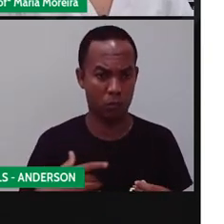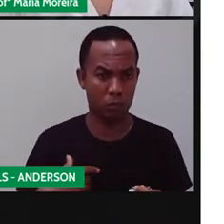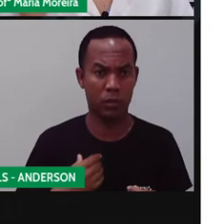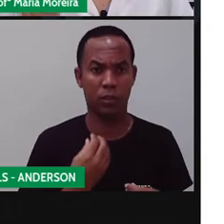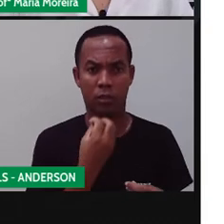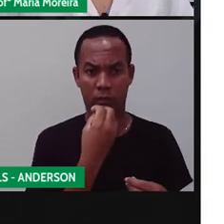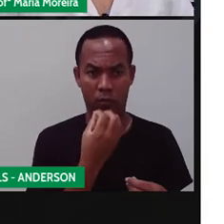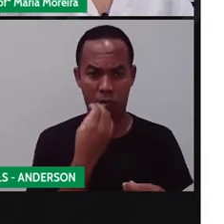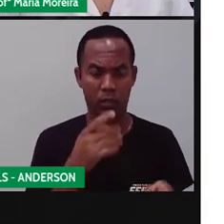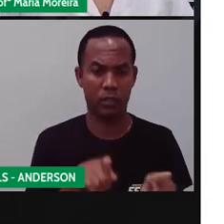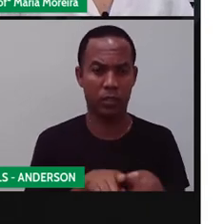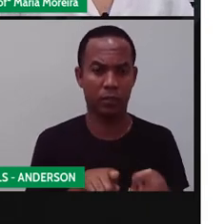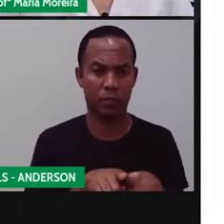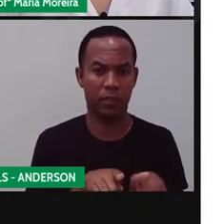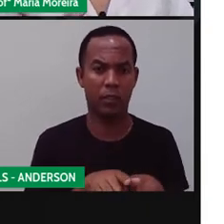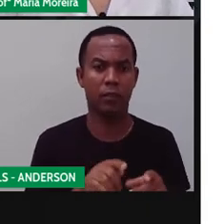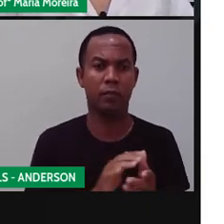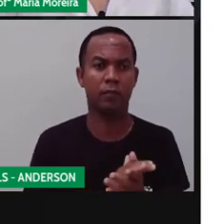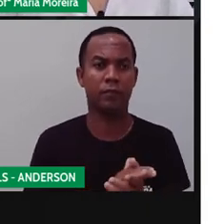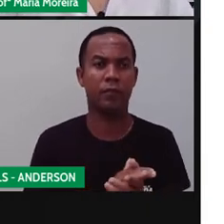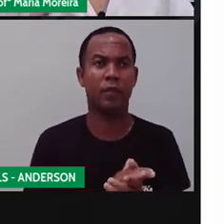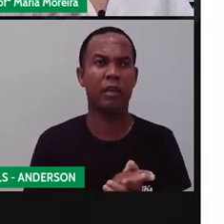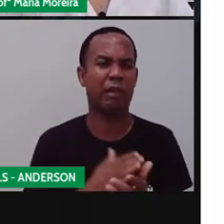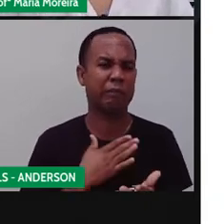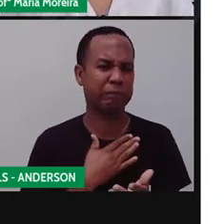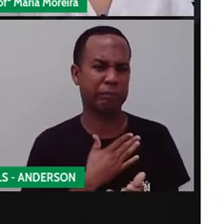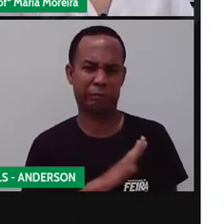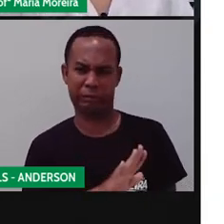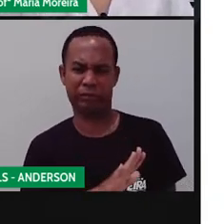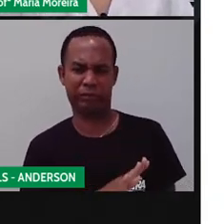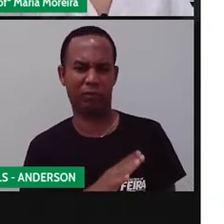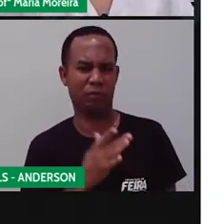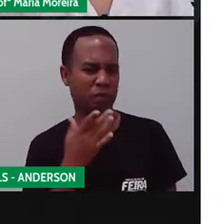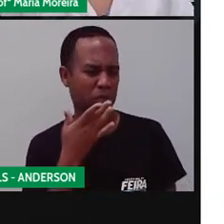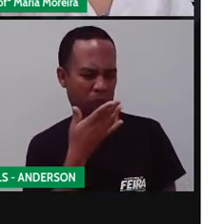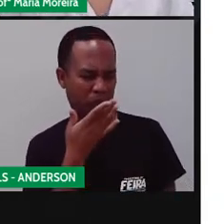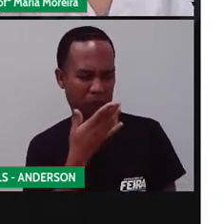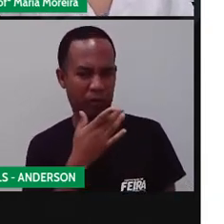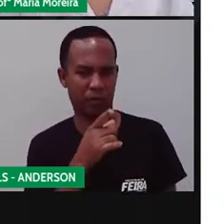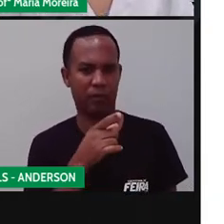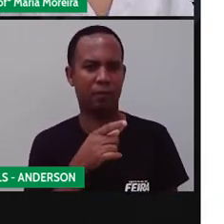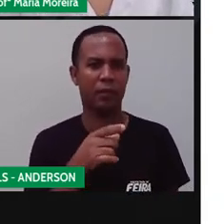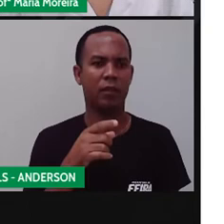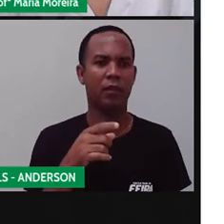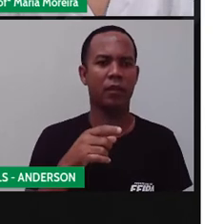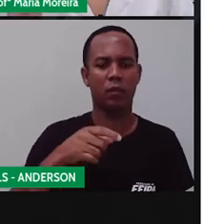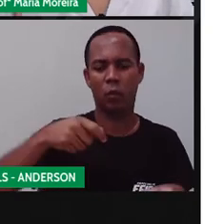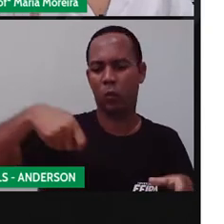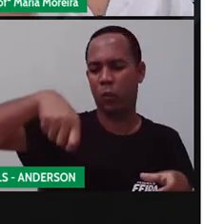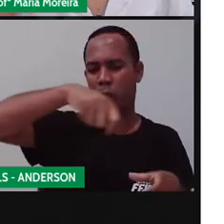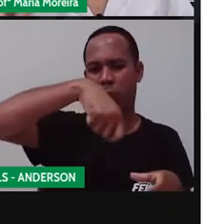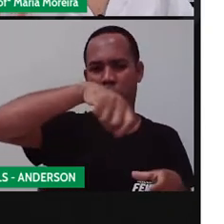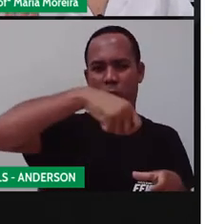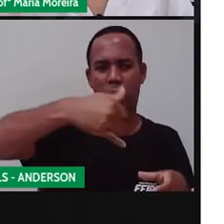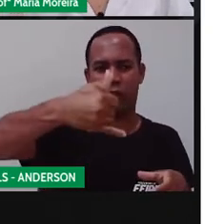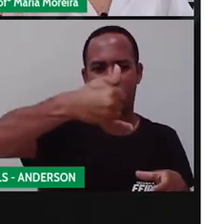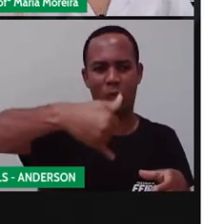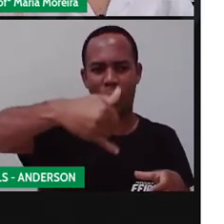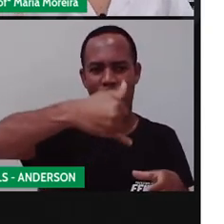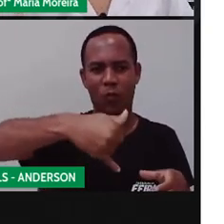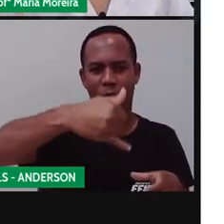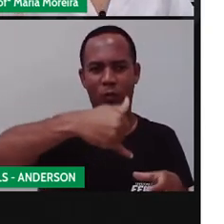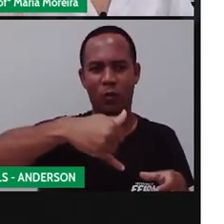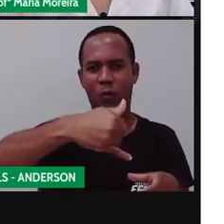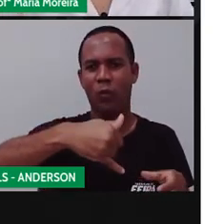não come e... Ah, eu não gosto. Experimenta, viu, gente? E o dendê? A vai falar aqui sobre o dendê em uma